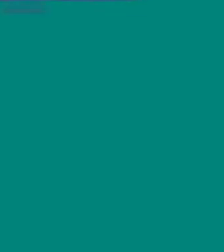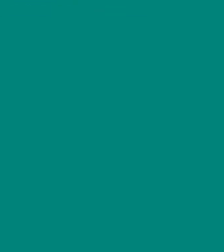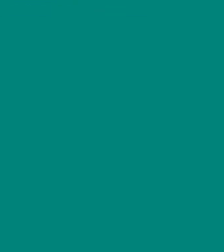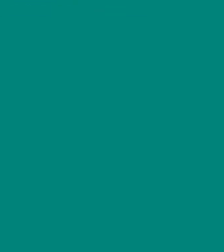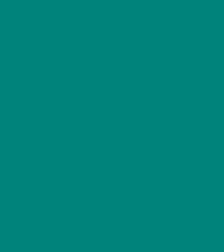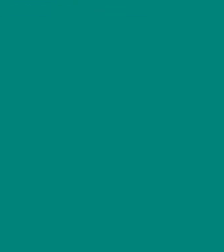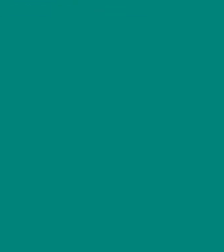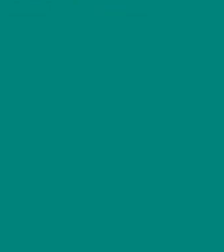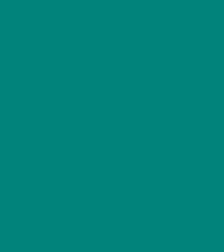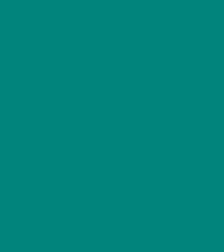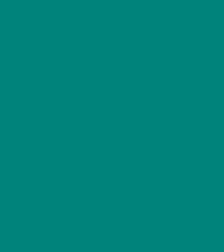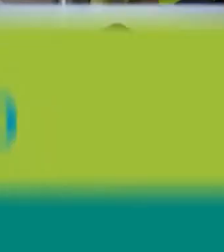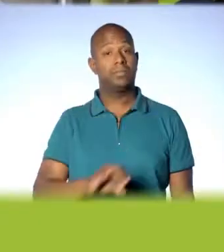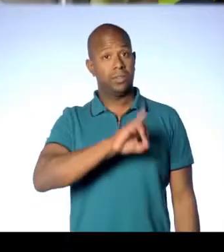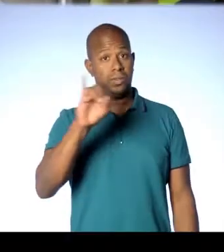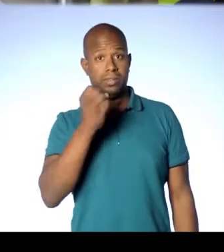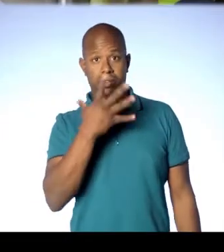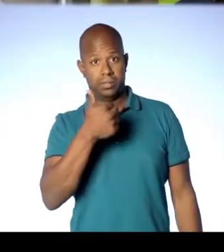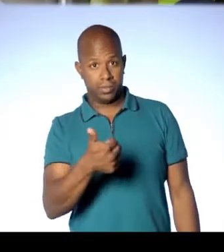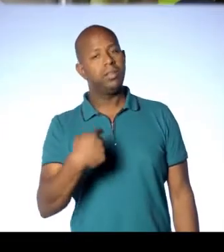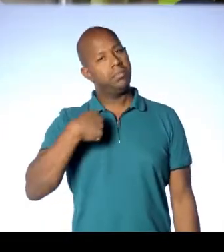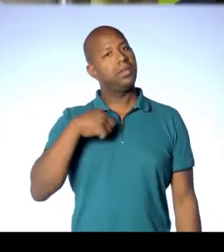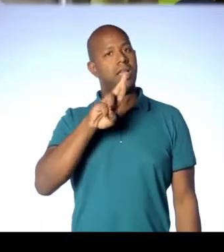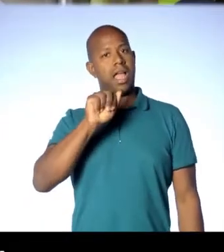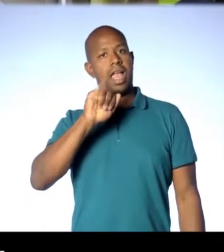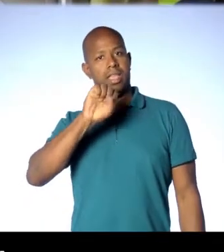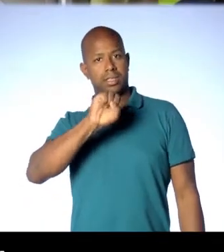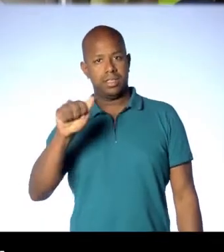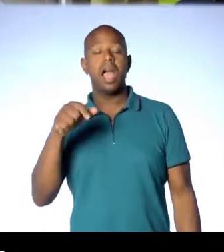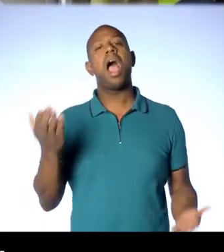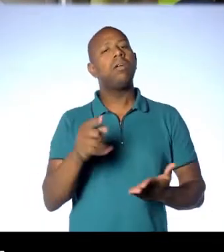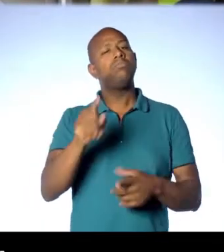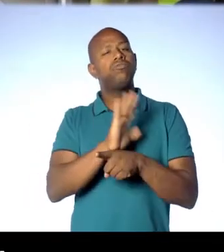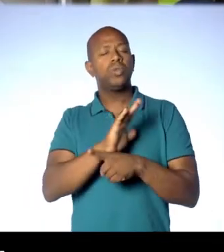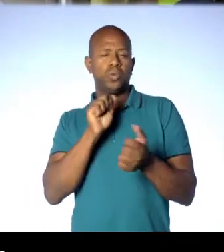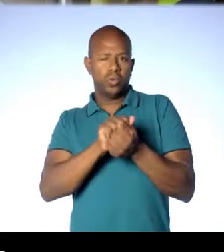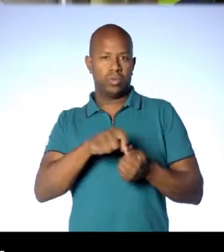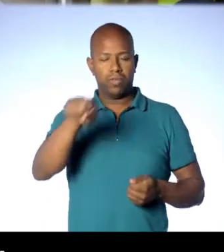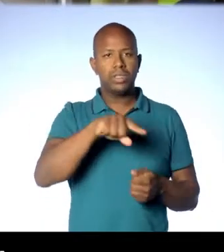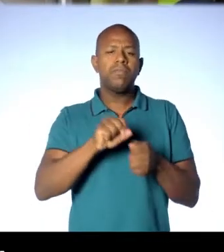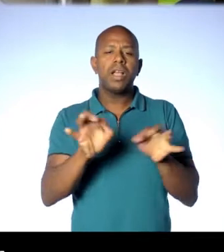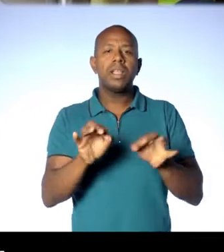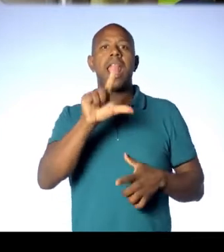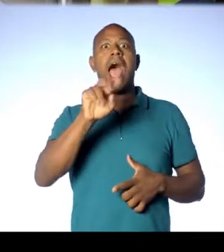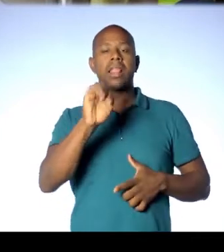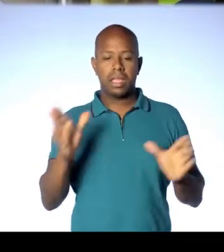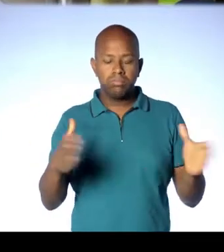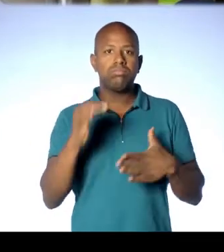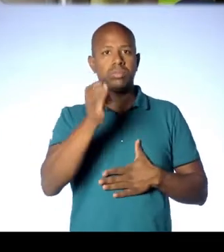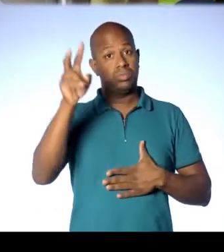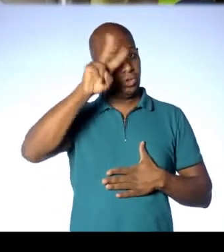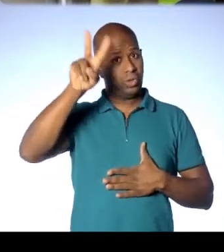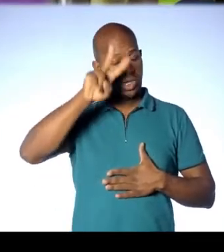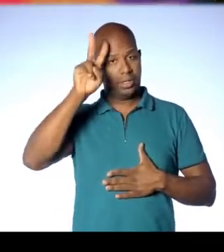Lata de criação de histórias Oi gente, tudo bom? Eu sou a Raissa e nesse vídeo vou estar junto com vocês para fazer a lata